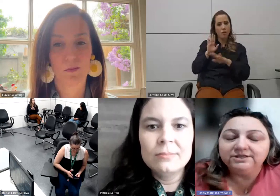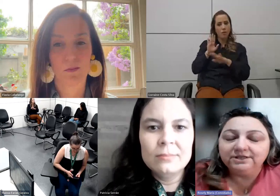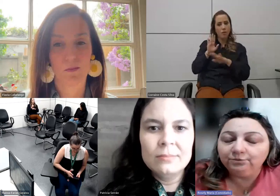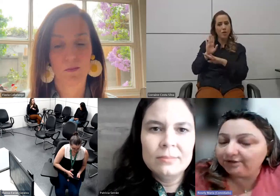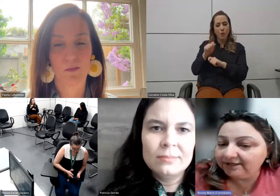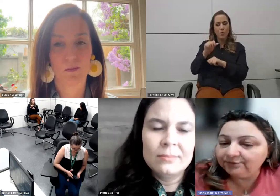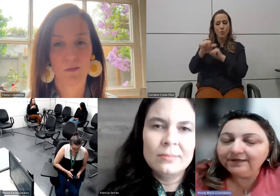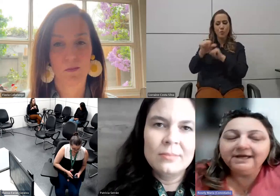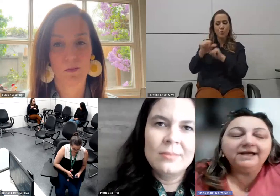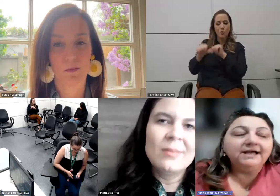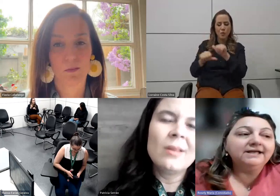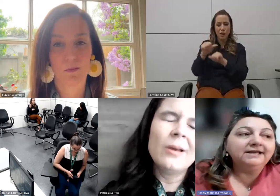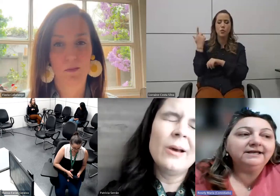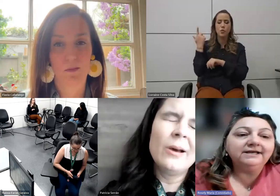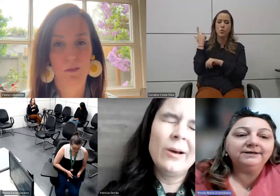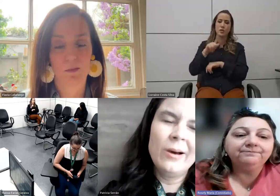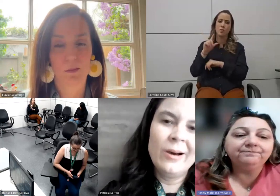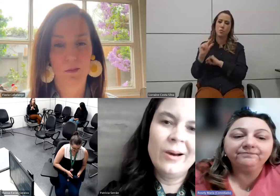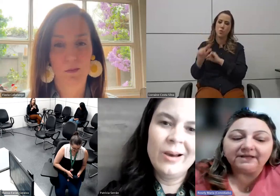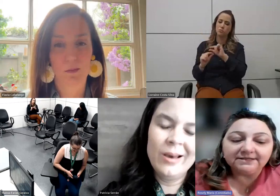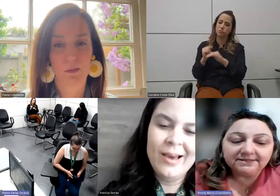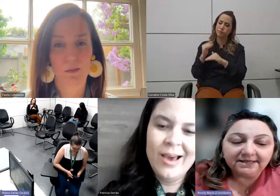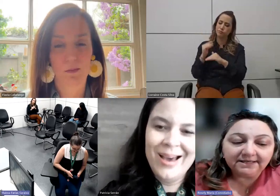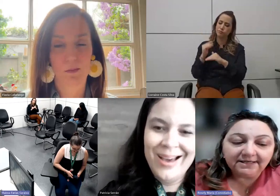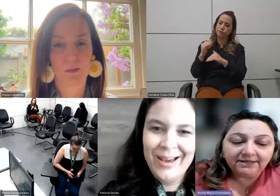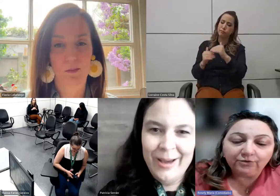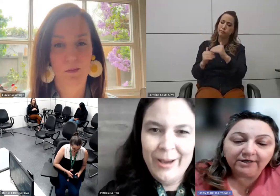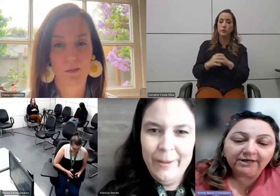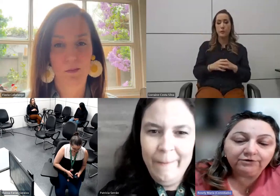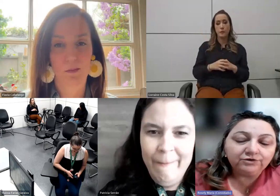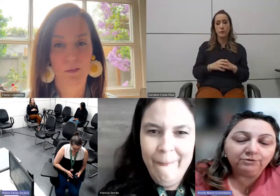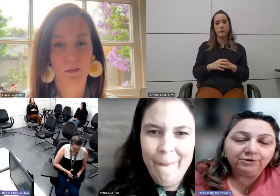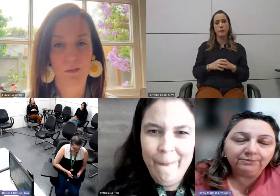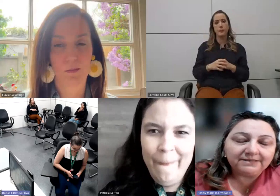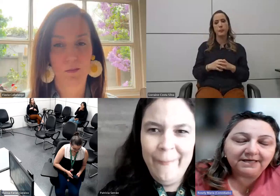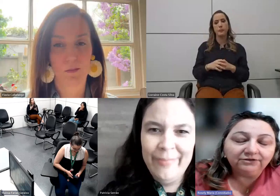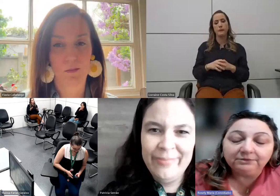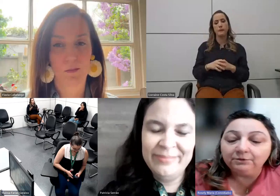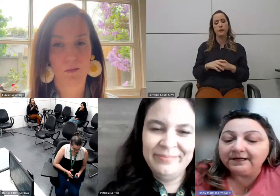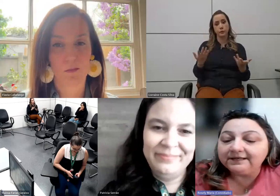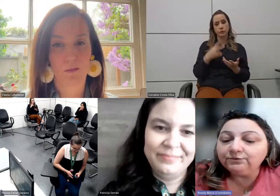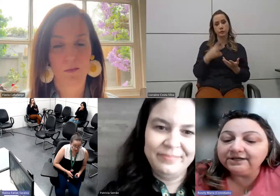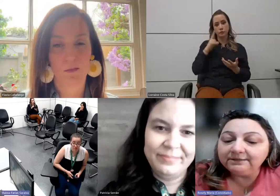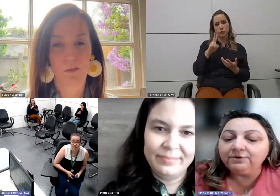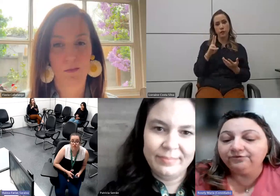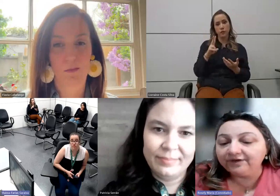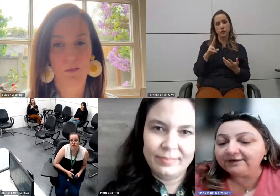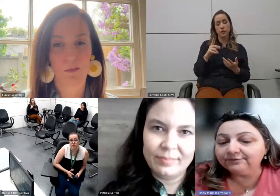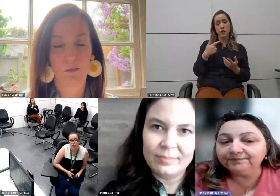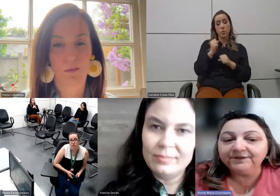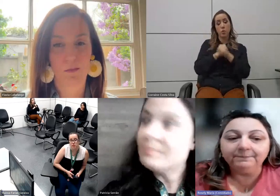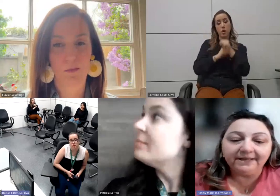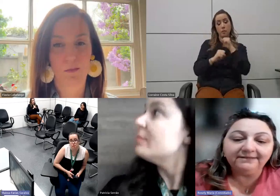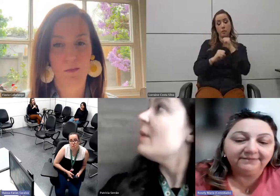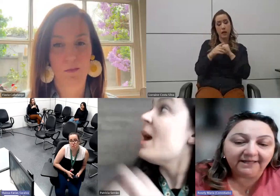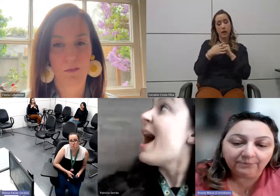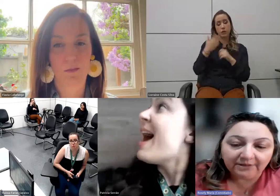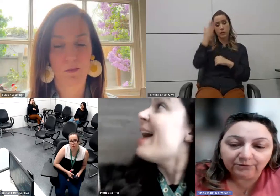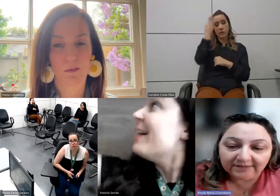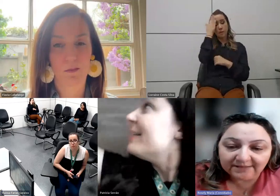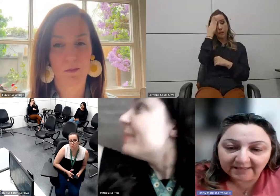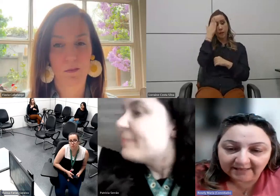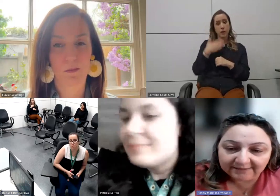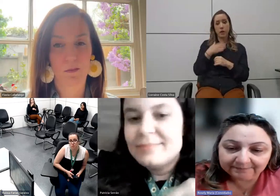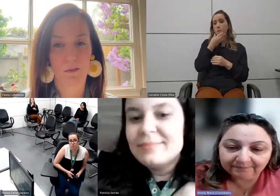Acho que consegui um pouquinho e, seguindo, eu descobri o ano passado que meu marido e meu filho também